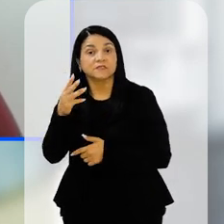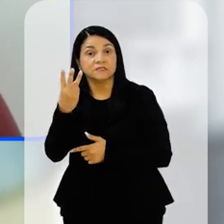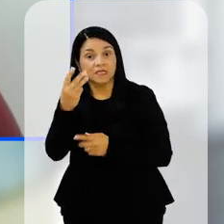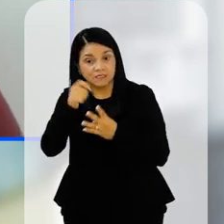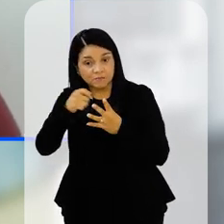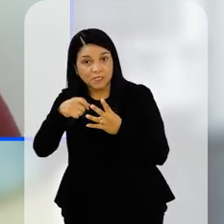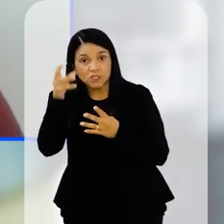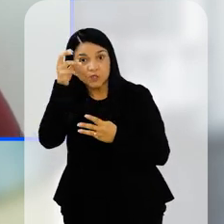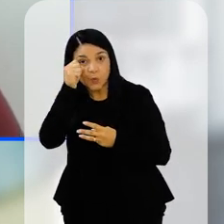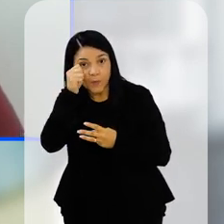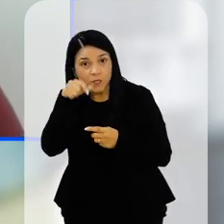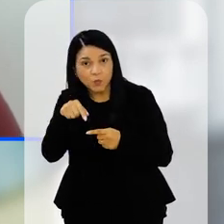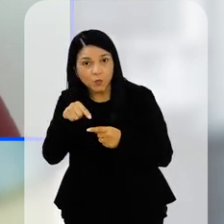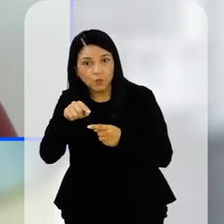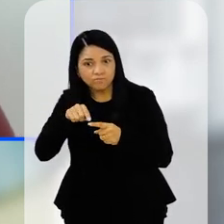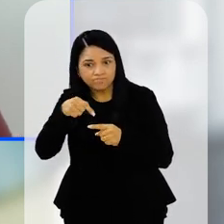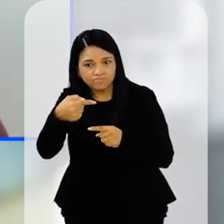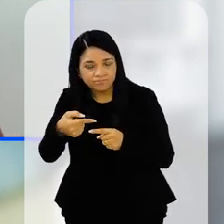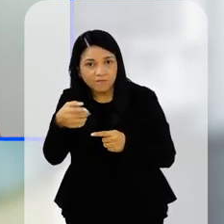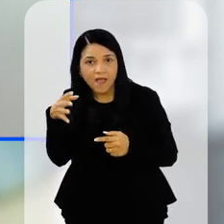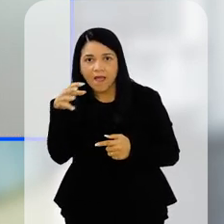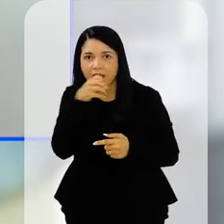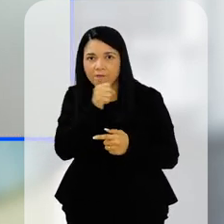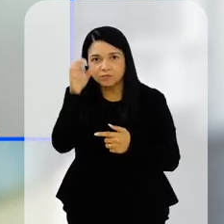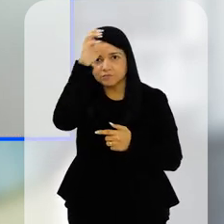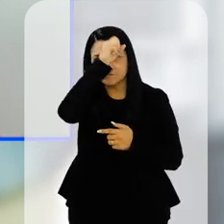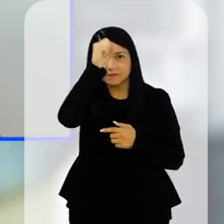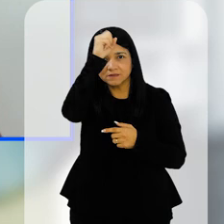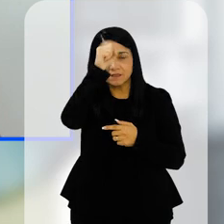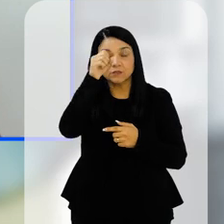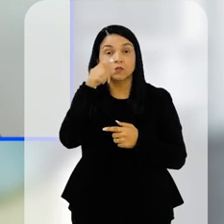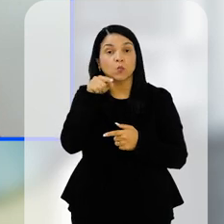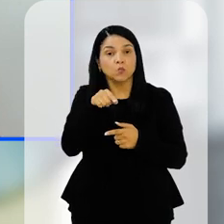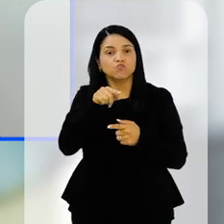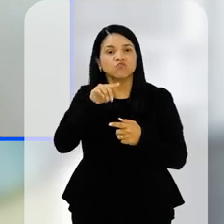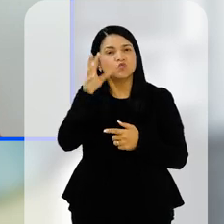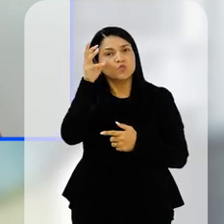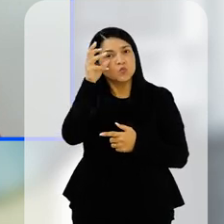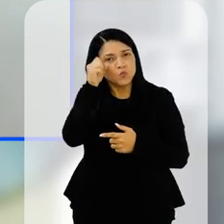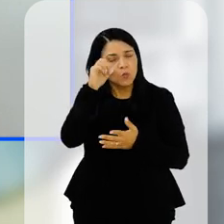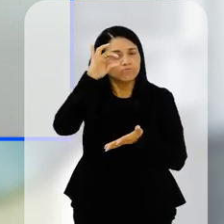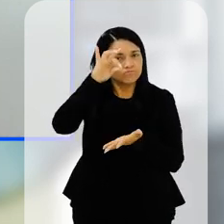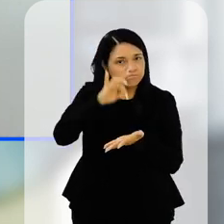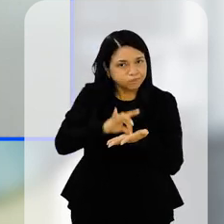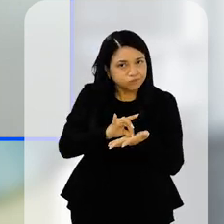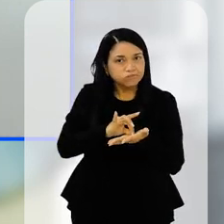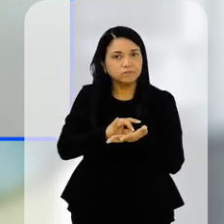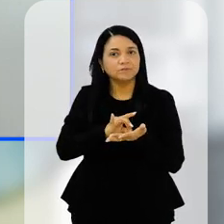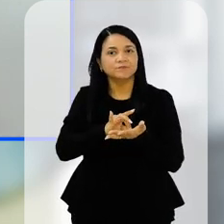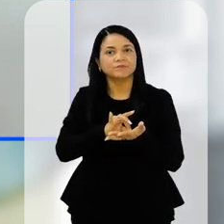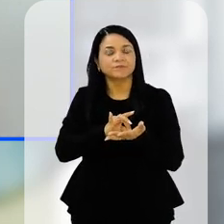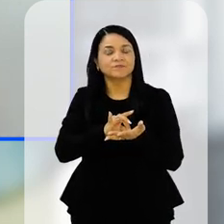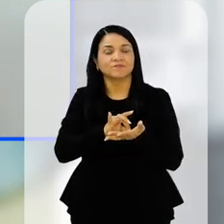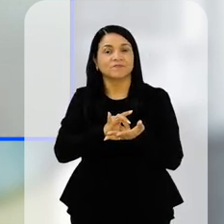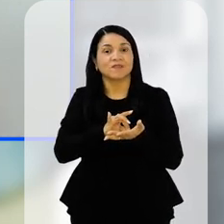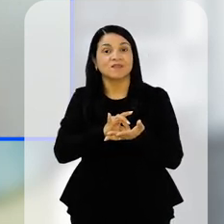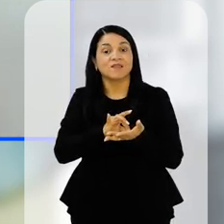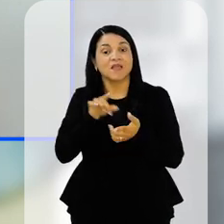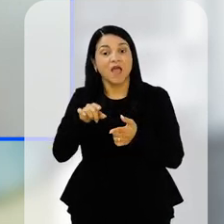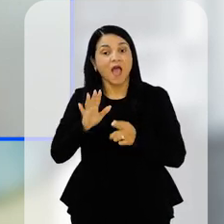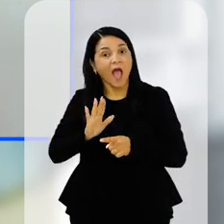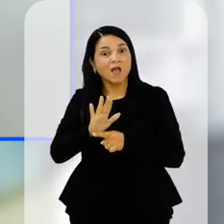o mesmo desempenho. Então, a soneca, ela tem esse poder de, assim, de fazer a professora parar de chugar gelo.